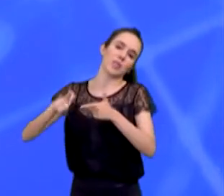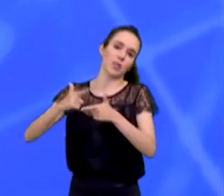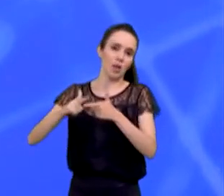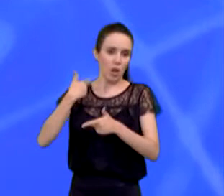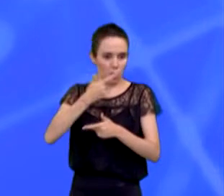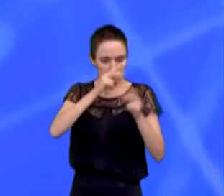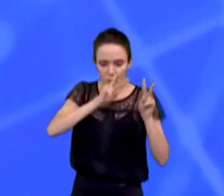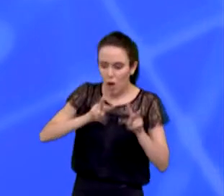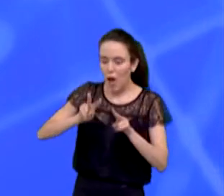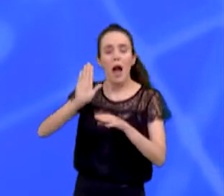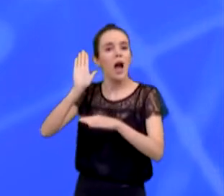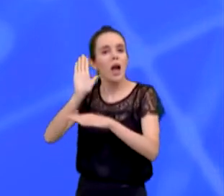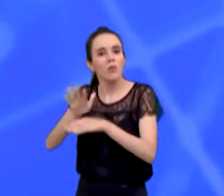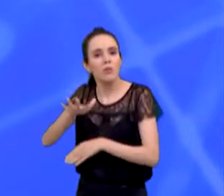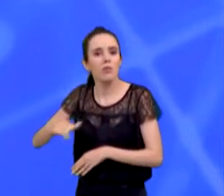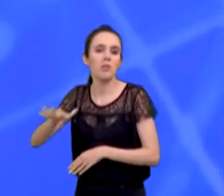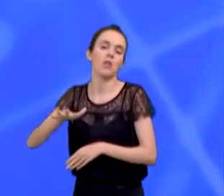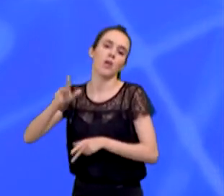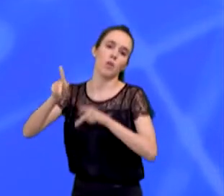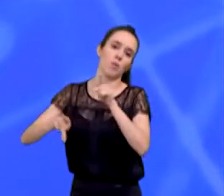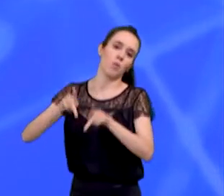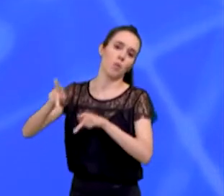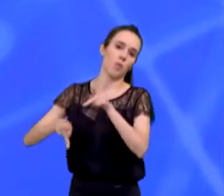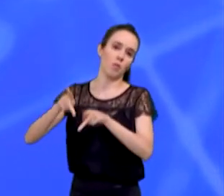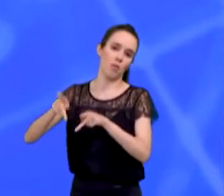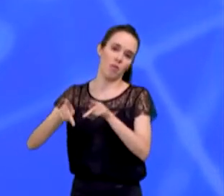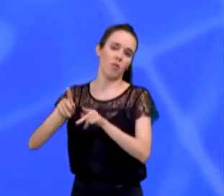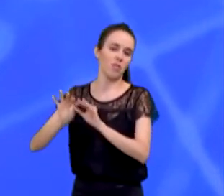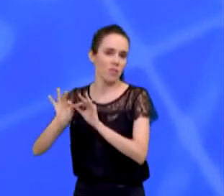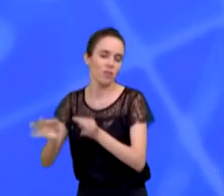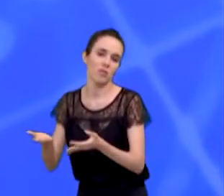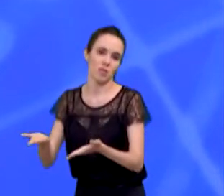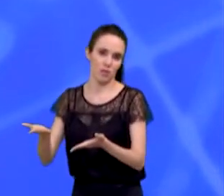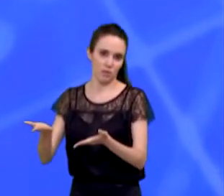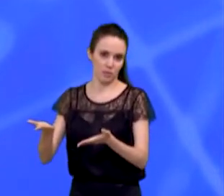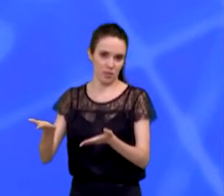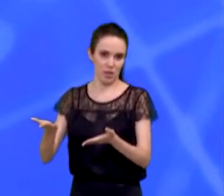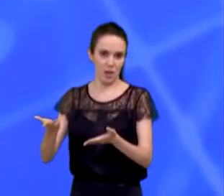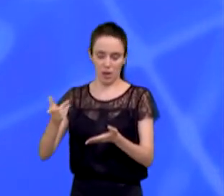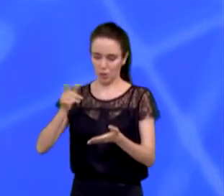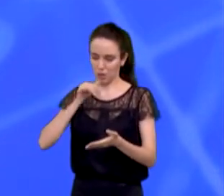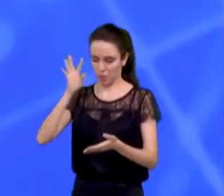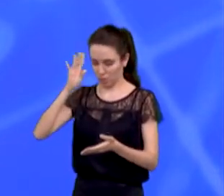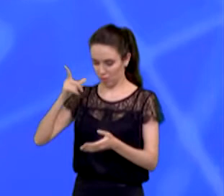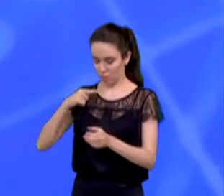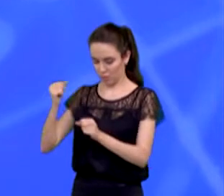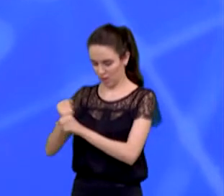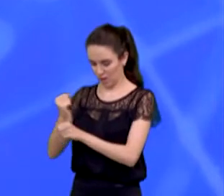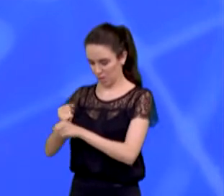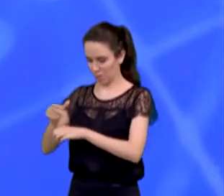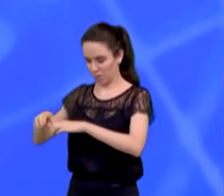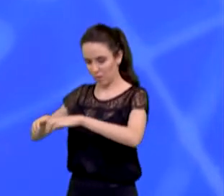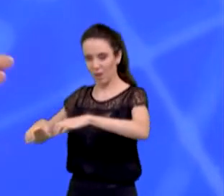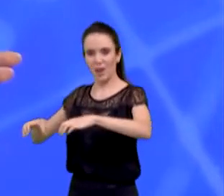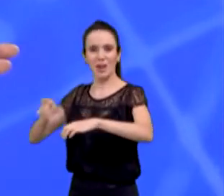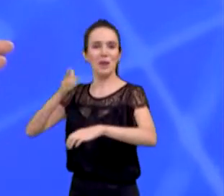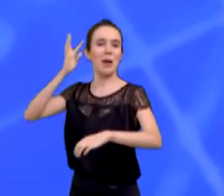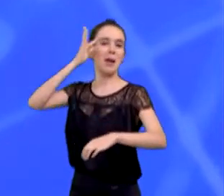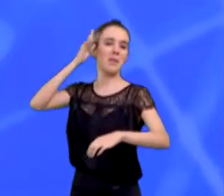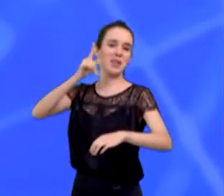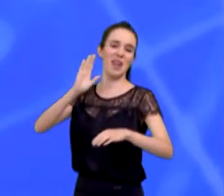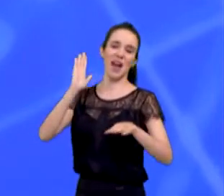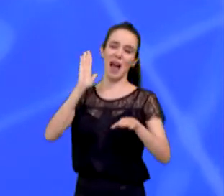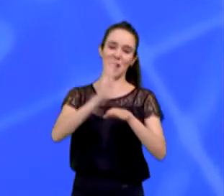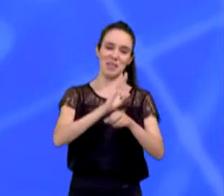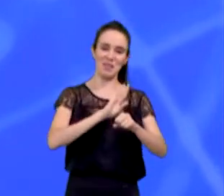necessitadas, para as pessoas que precisam. Obra que liga bairro de rico é fácil fazer.